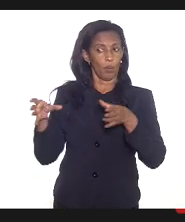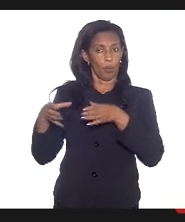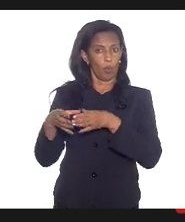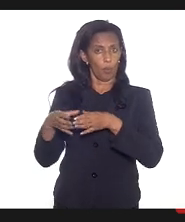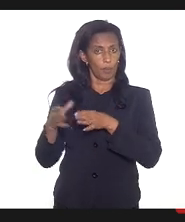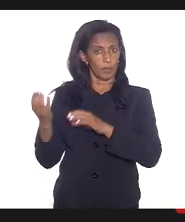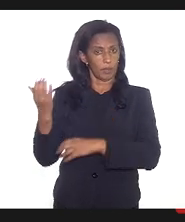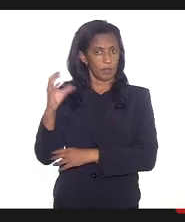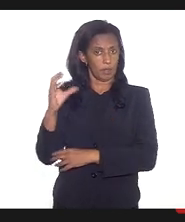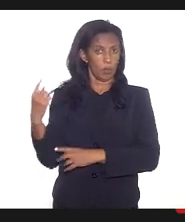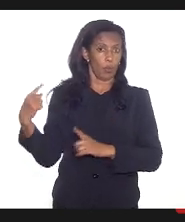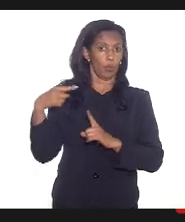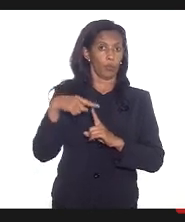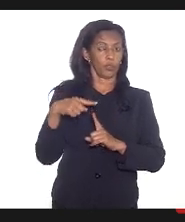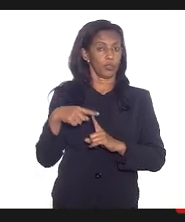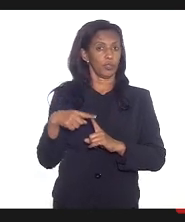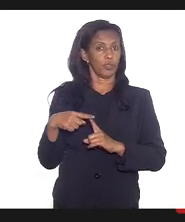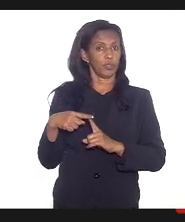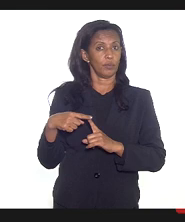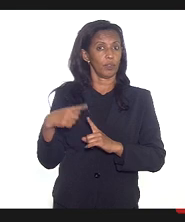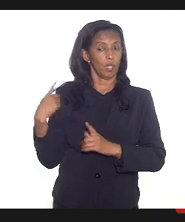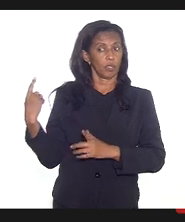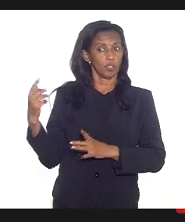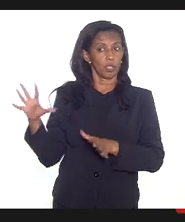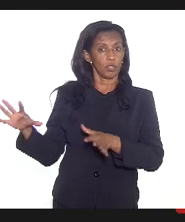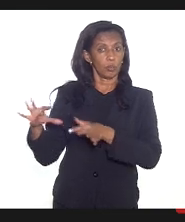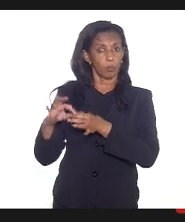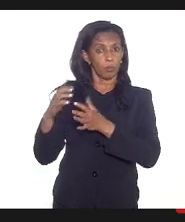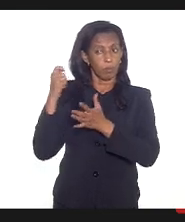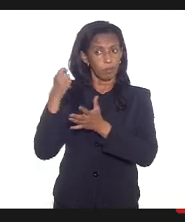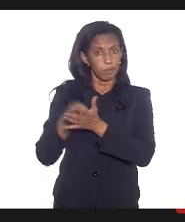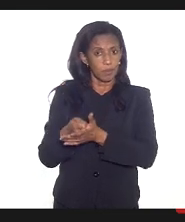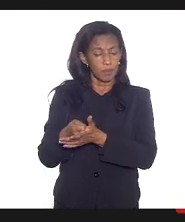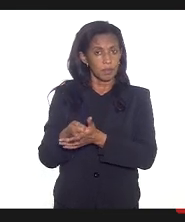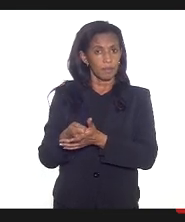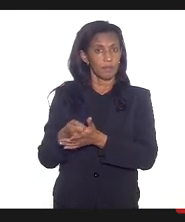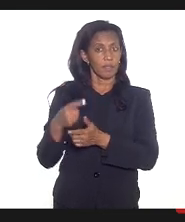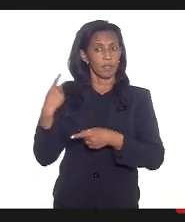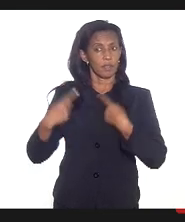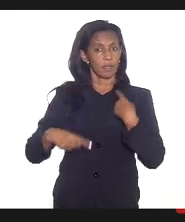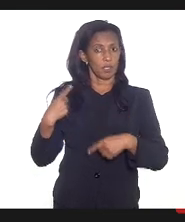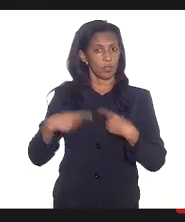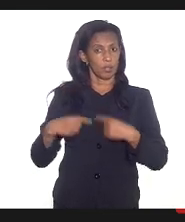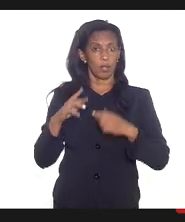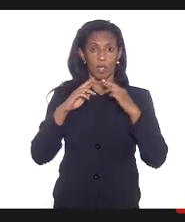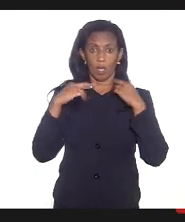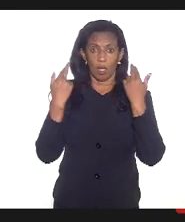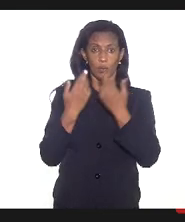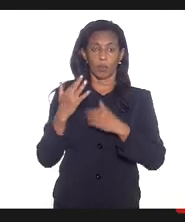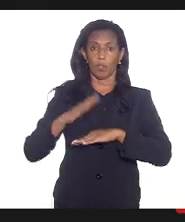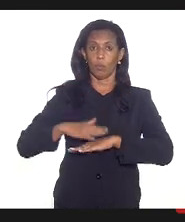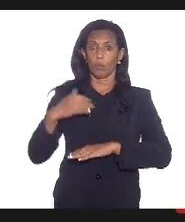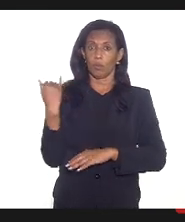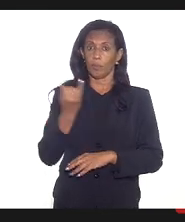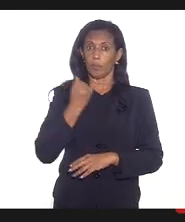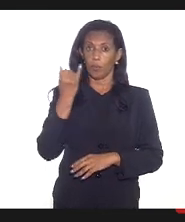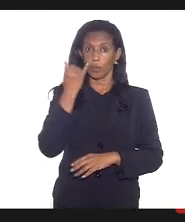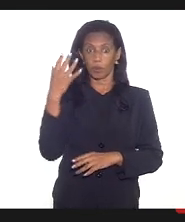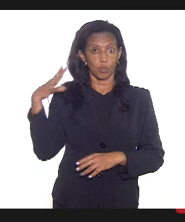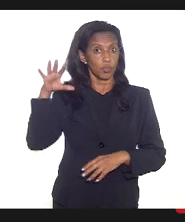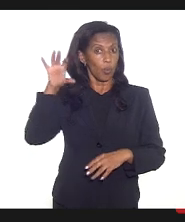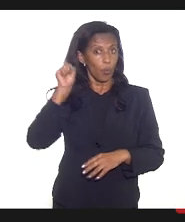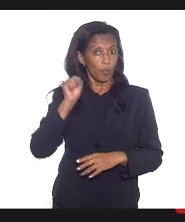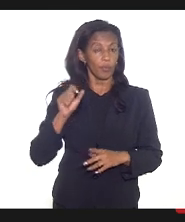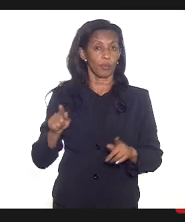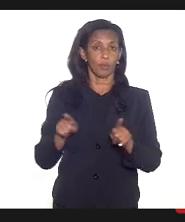é com o objetivo de que a gente pacifique essas discussões e aí a audiência é muito importante porque a gente está ouvindo